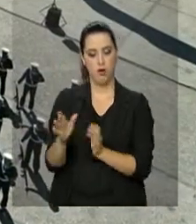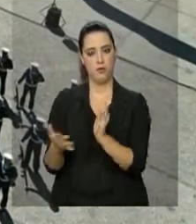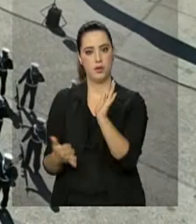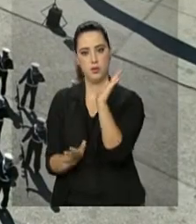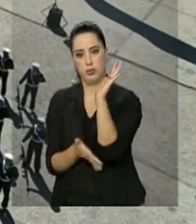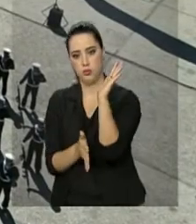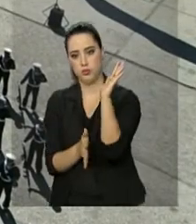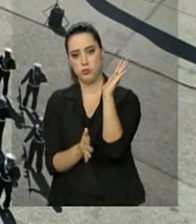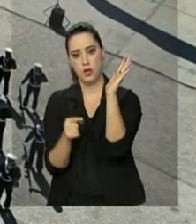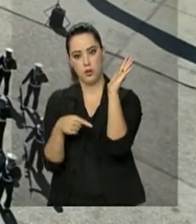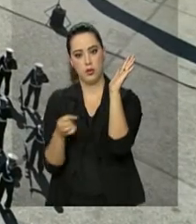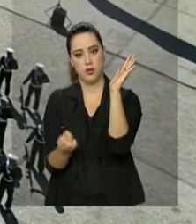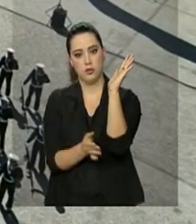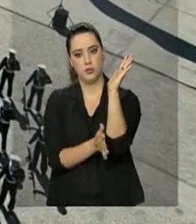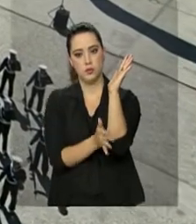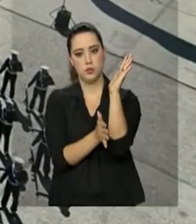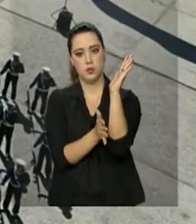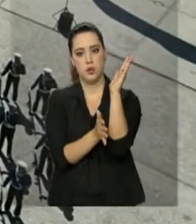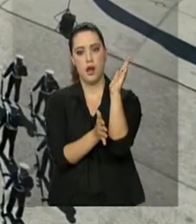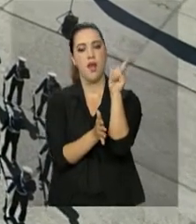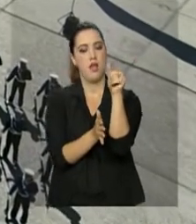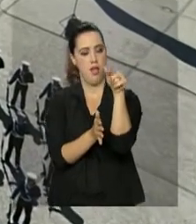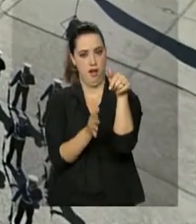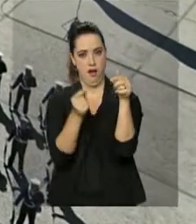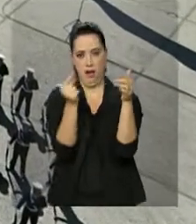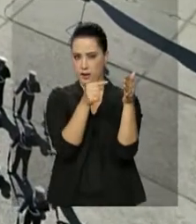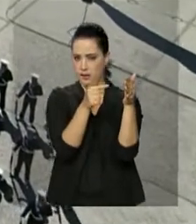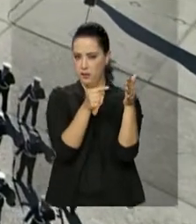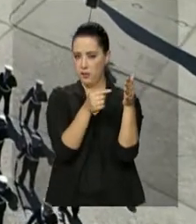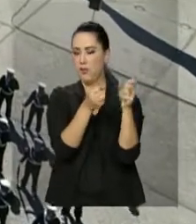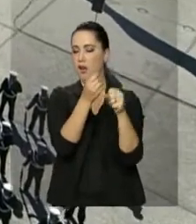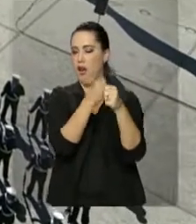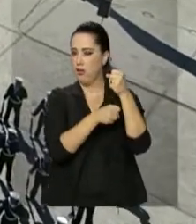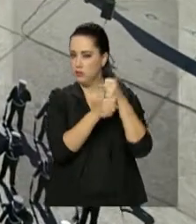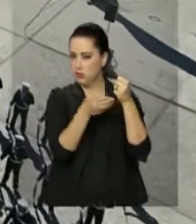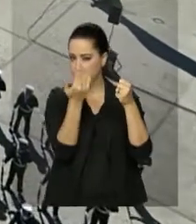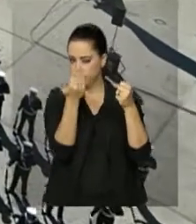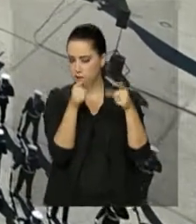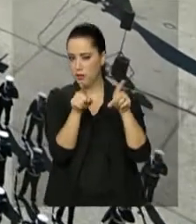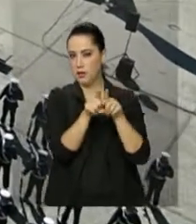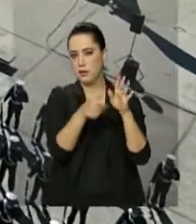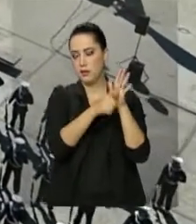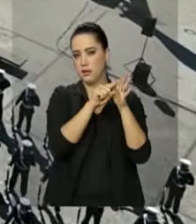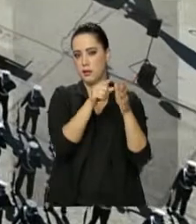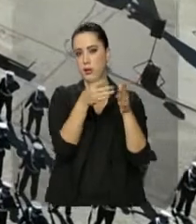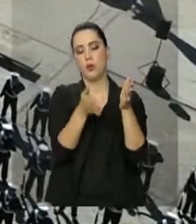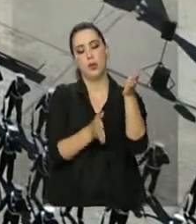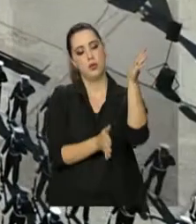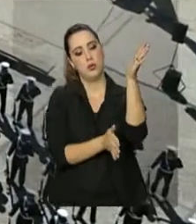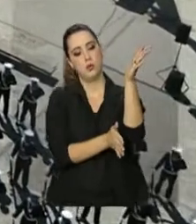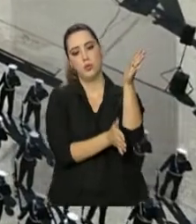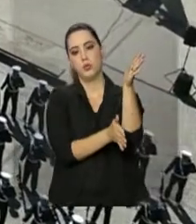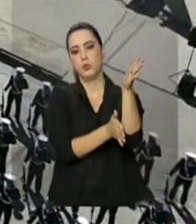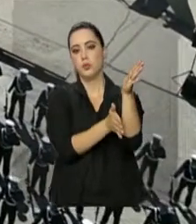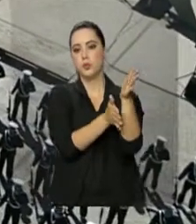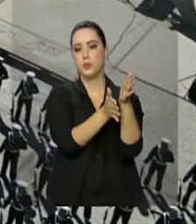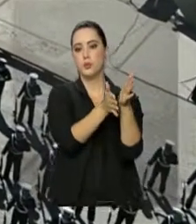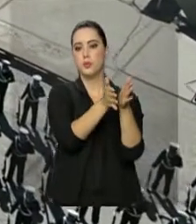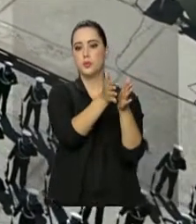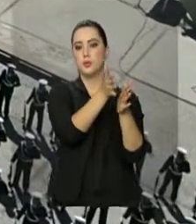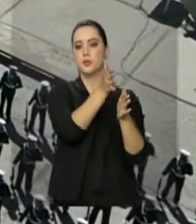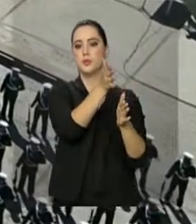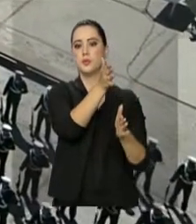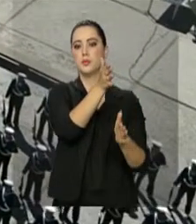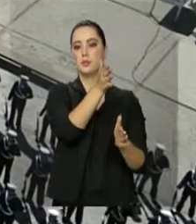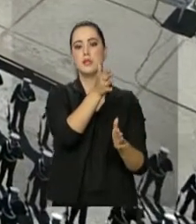bandeira antiga, ela é arriada, e isso ocorre ao mesmo tempo porque o mastro, que tem 110 metros aqui na Praça dos Três